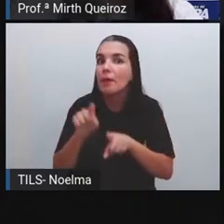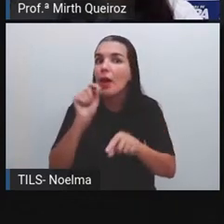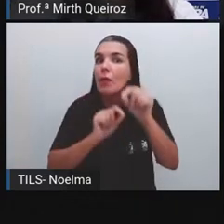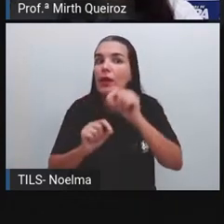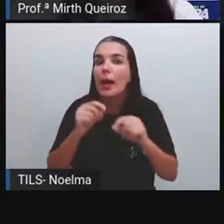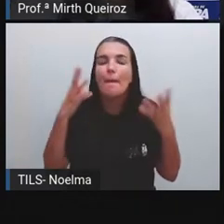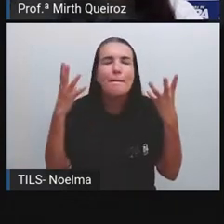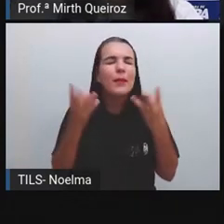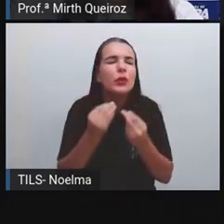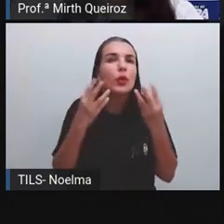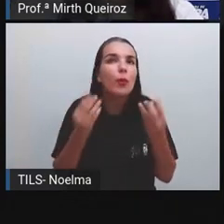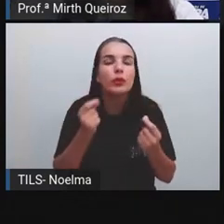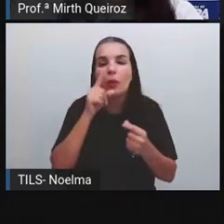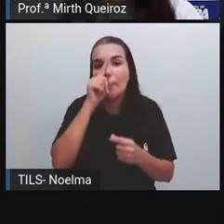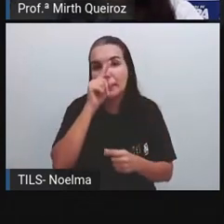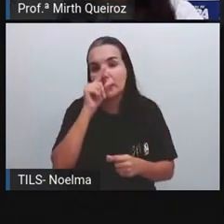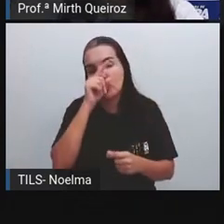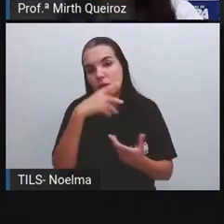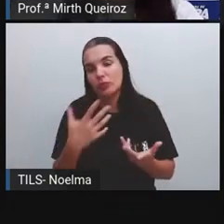prejudicial.